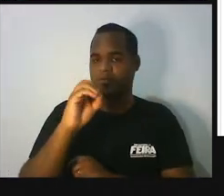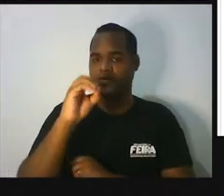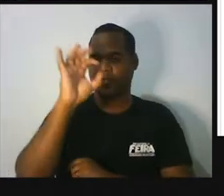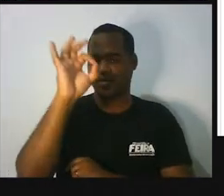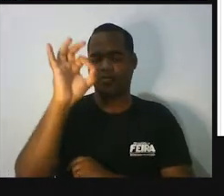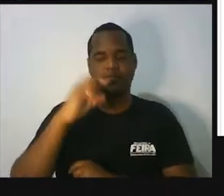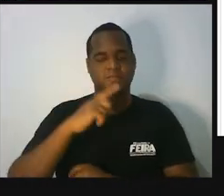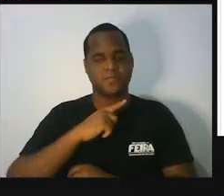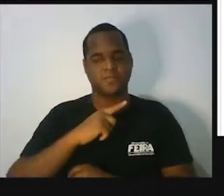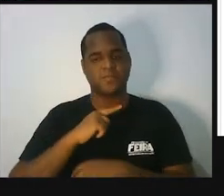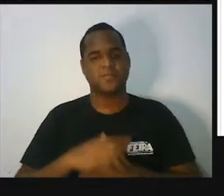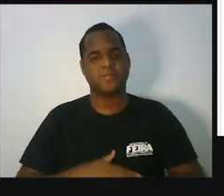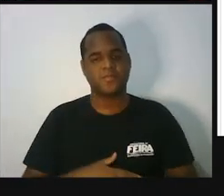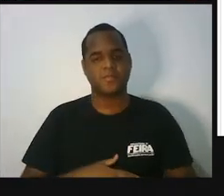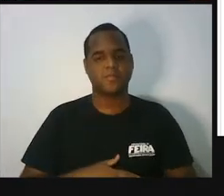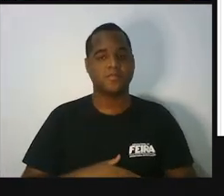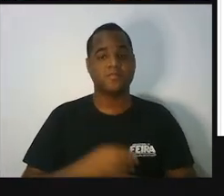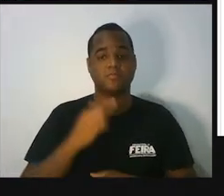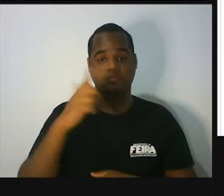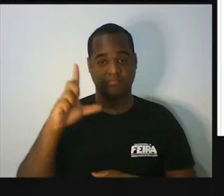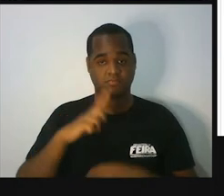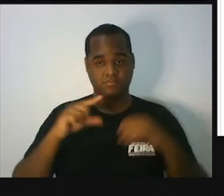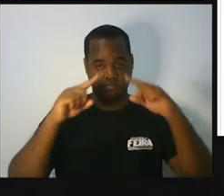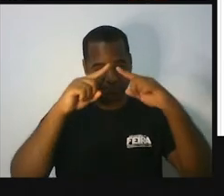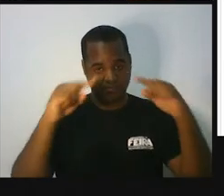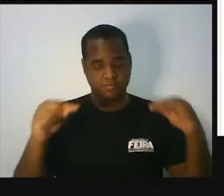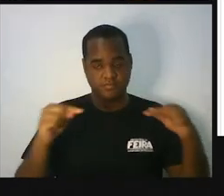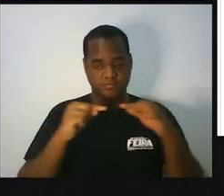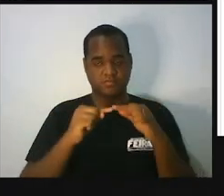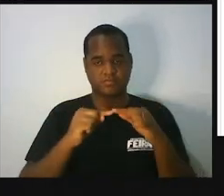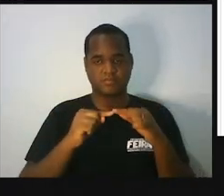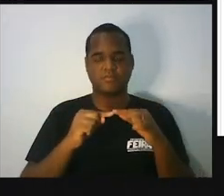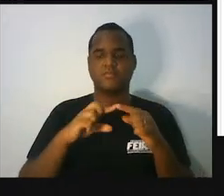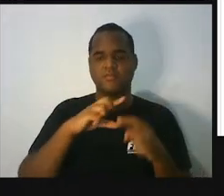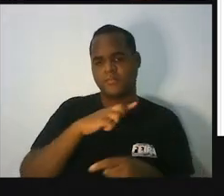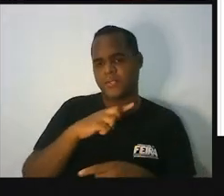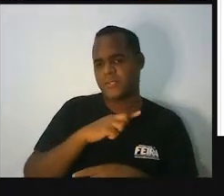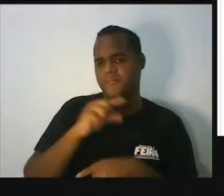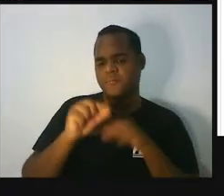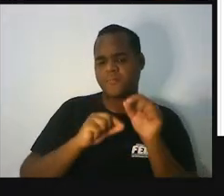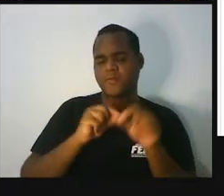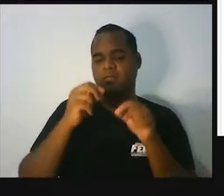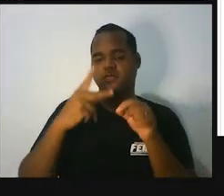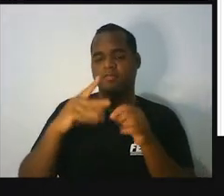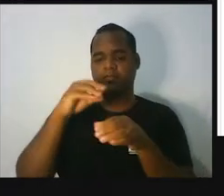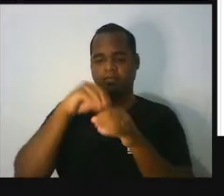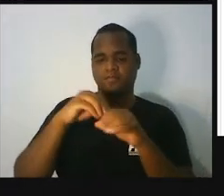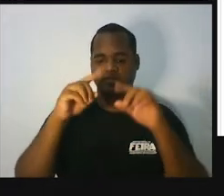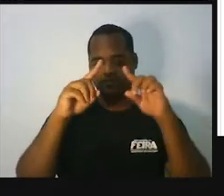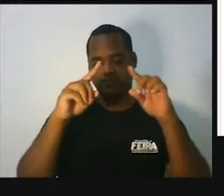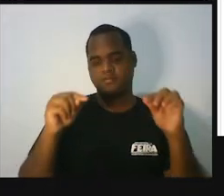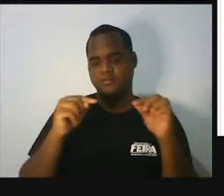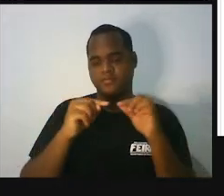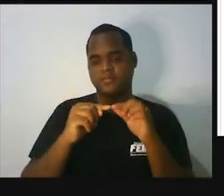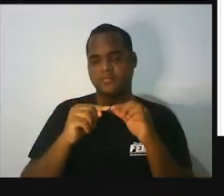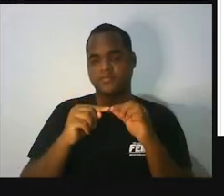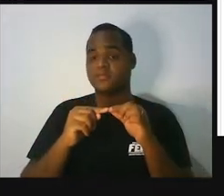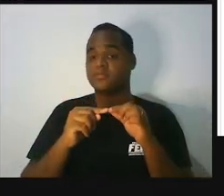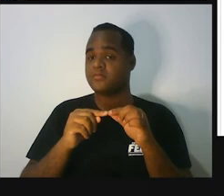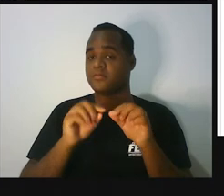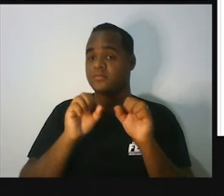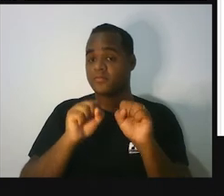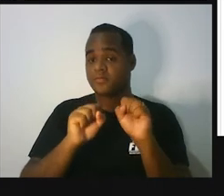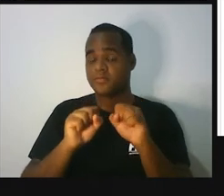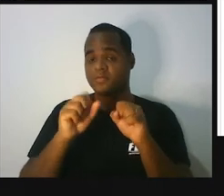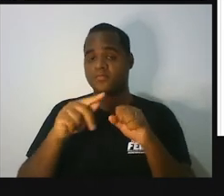Tá? E quando um triângulo, ele tem um ângulo obtuso, esse